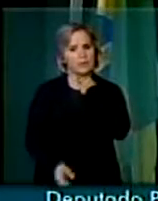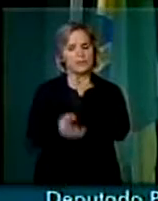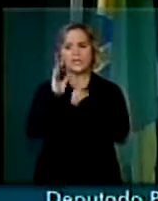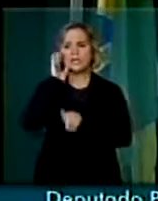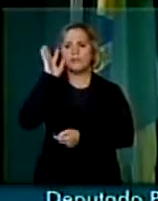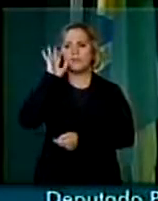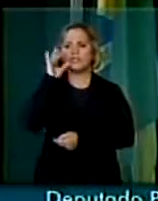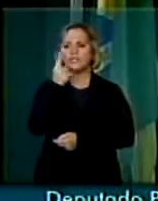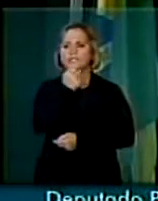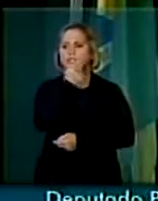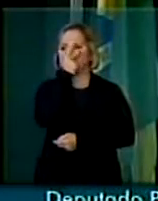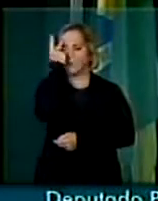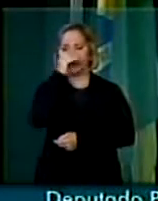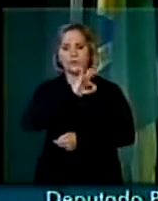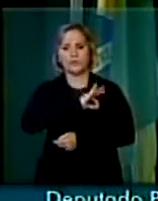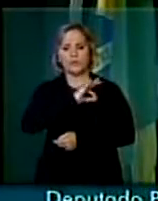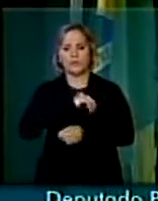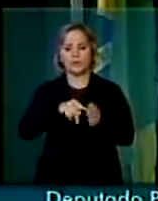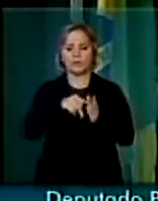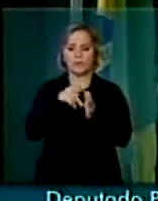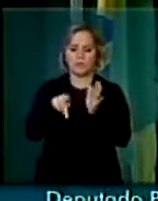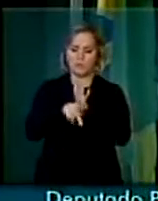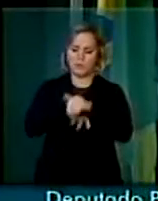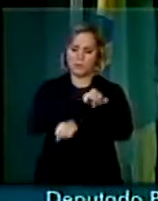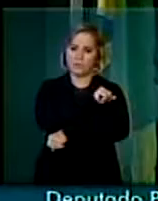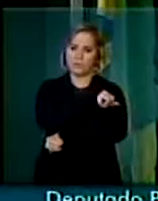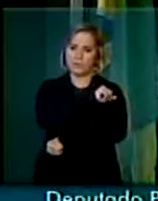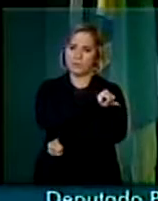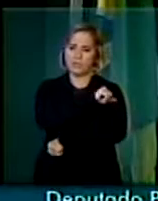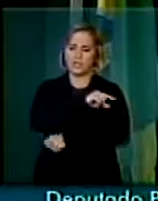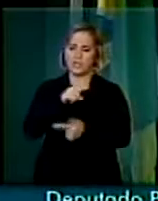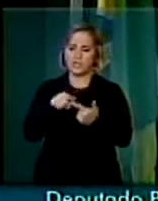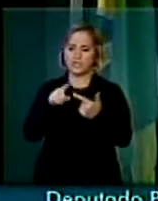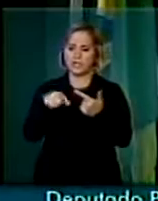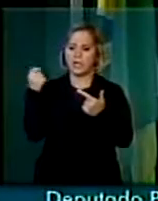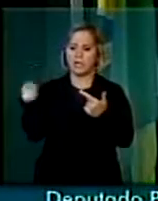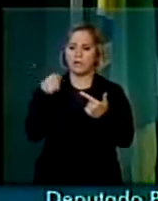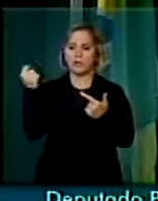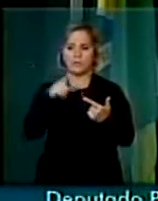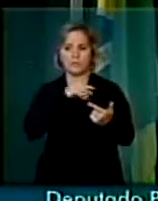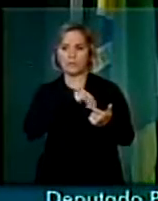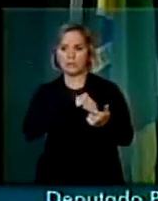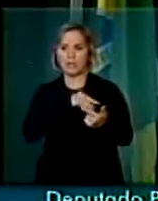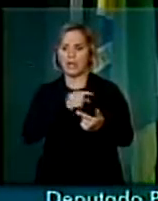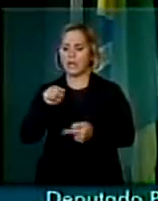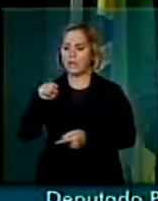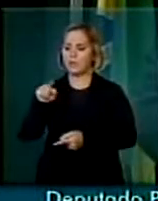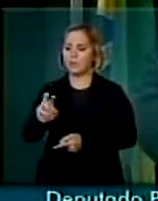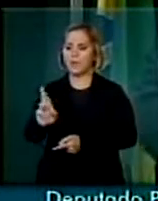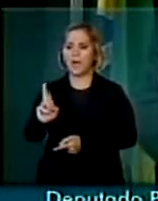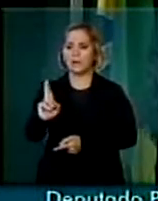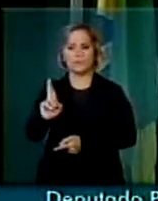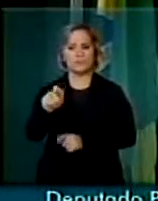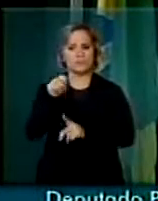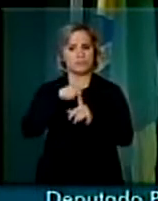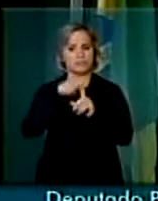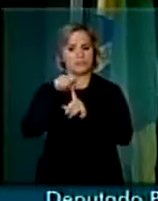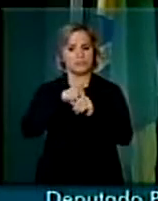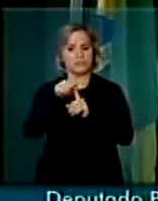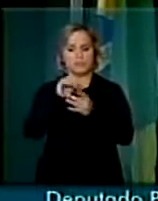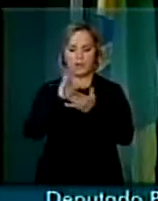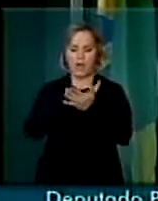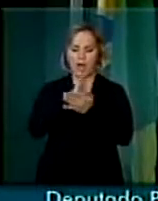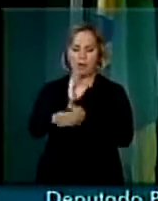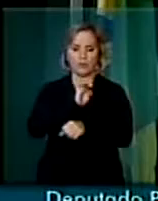policial do Rio de Janeiro, do Rio Grande do Sul, um policial ganhando mil reais por mês, em alguns